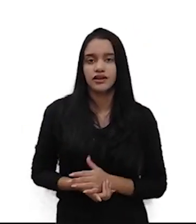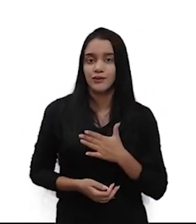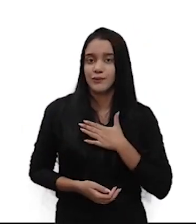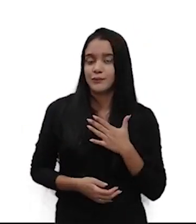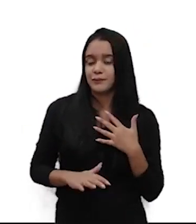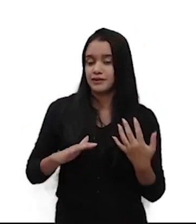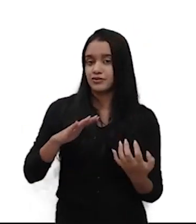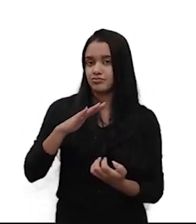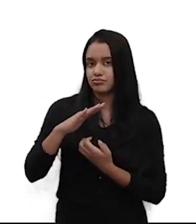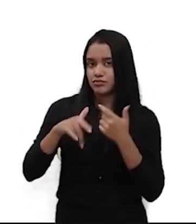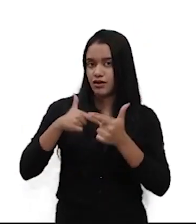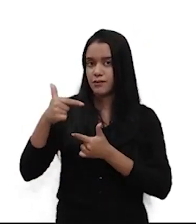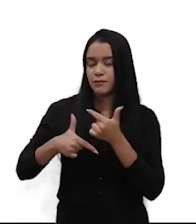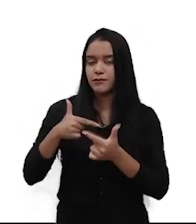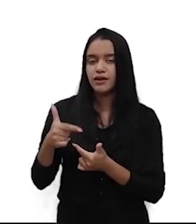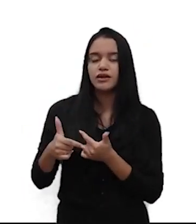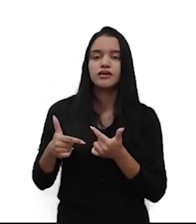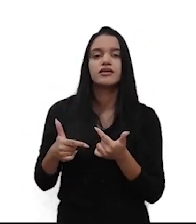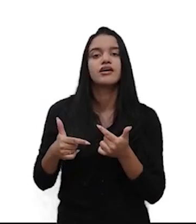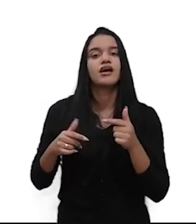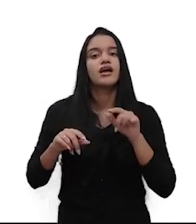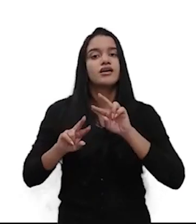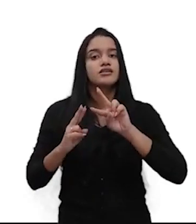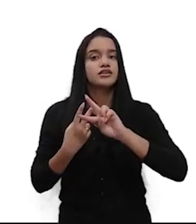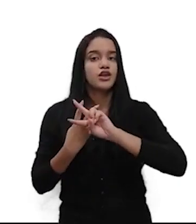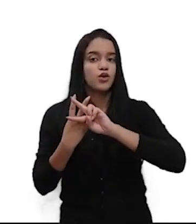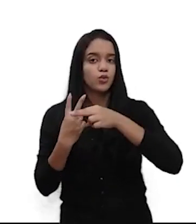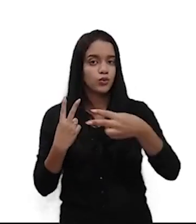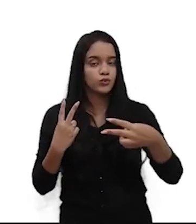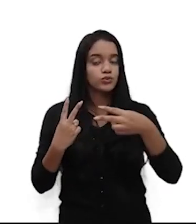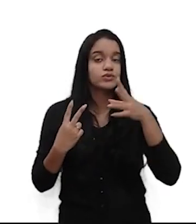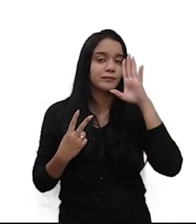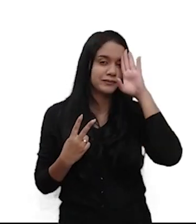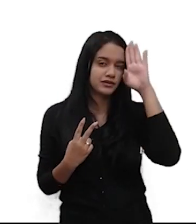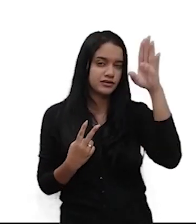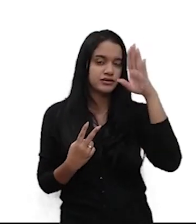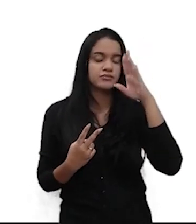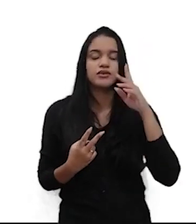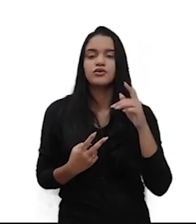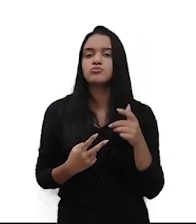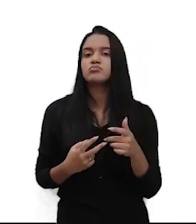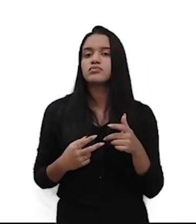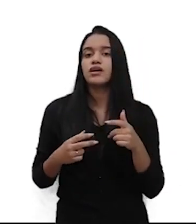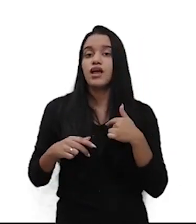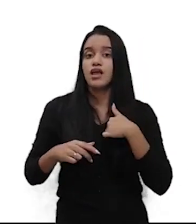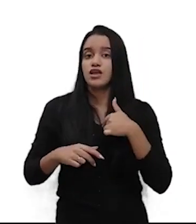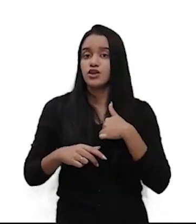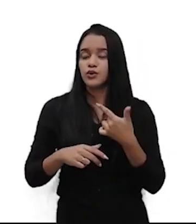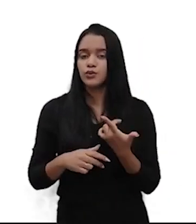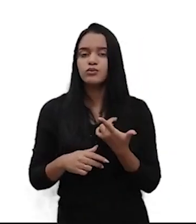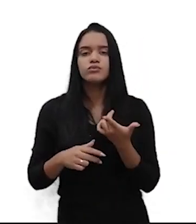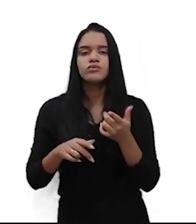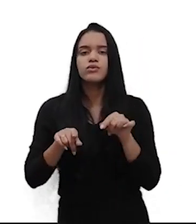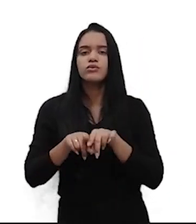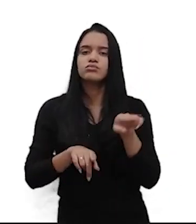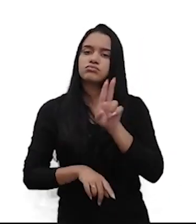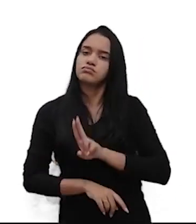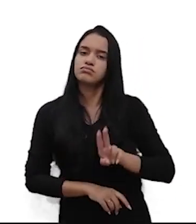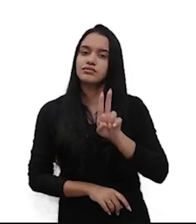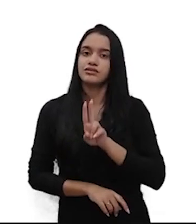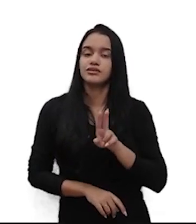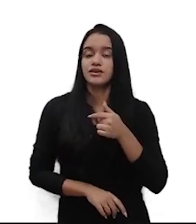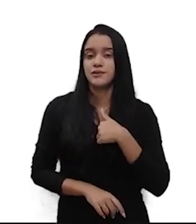negócio? Em recursos principais, é exatamente de onde eu vou tirar, tá certo? Os recursos que eu